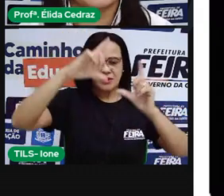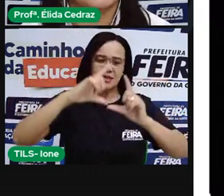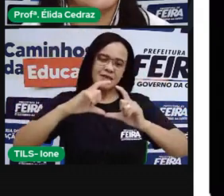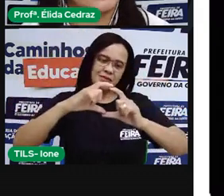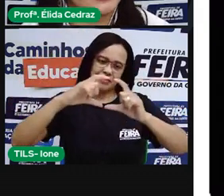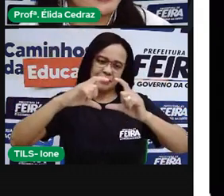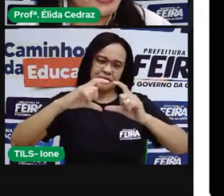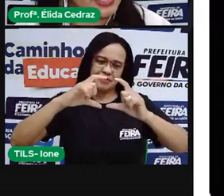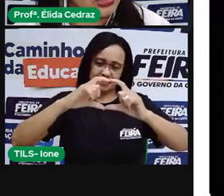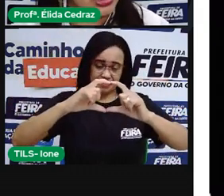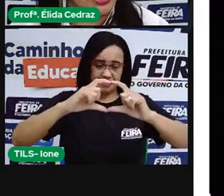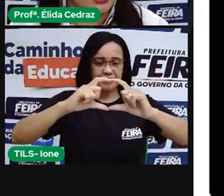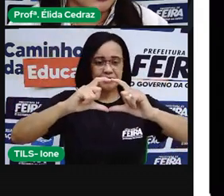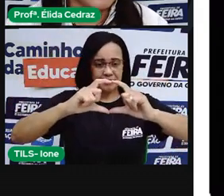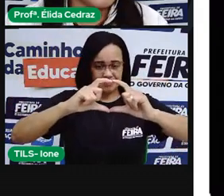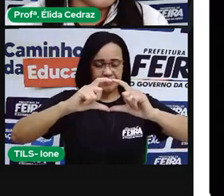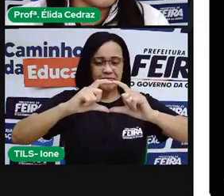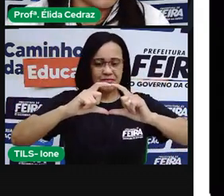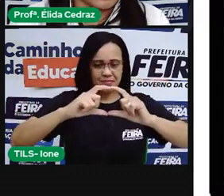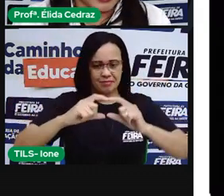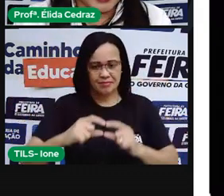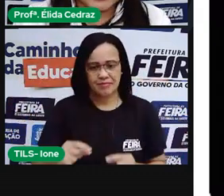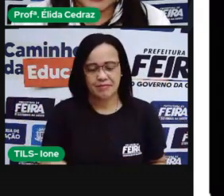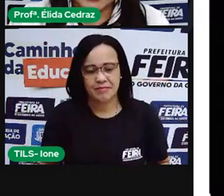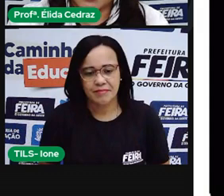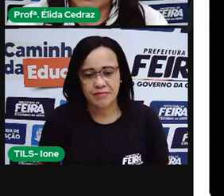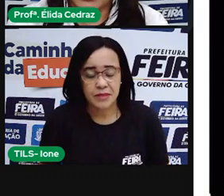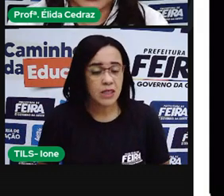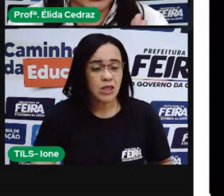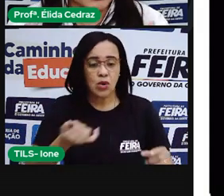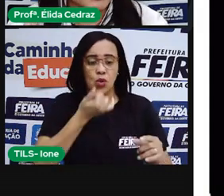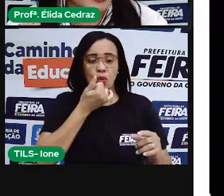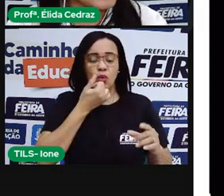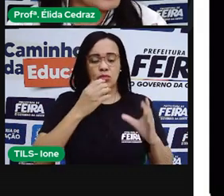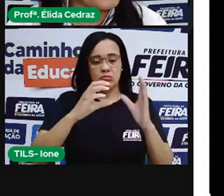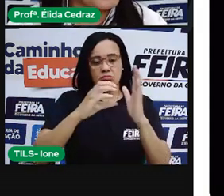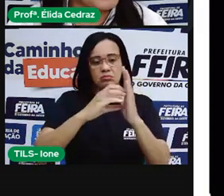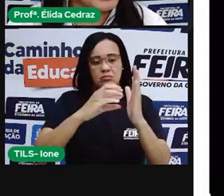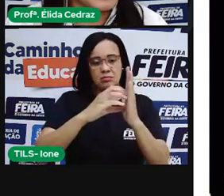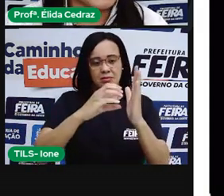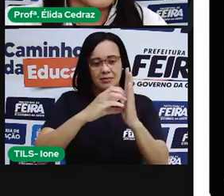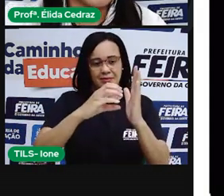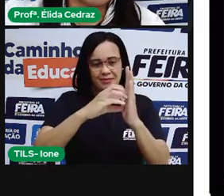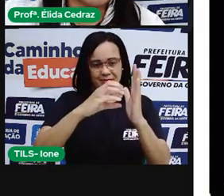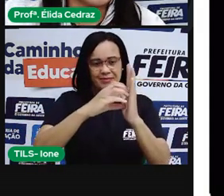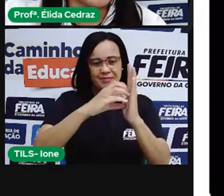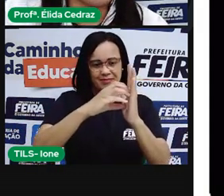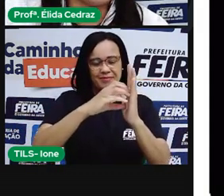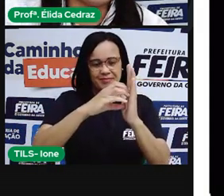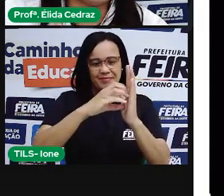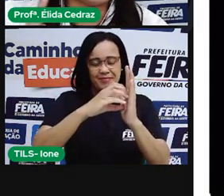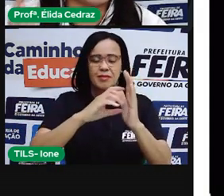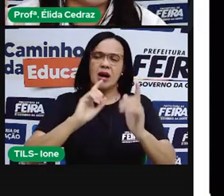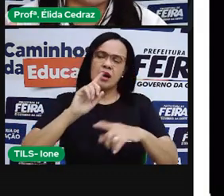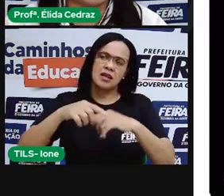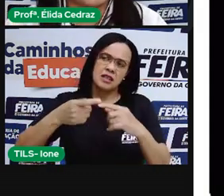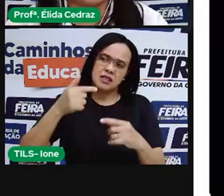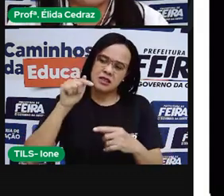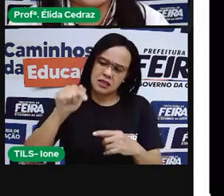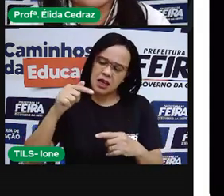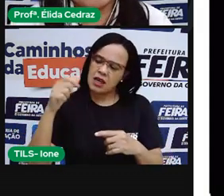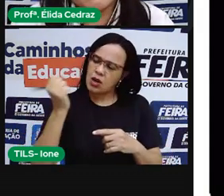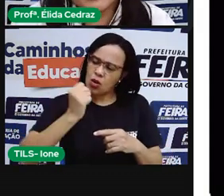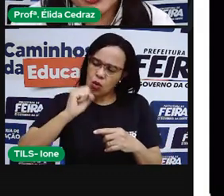fase crescente, essa semana de sete a oito dias, vai aumentando